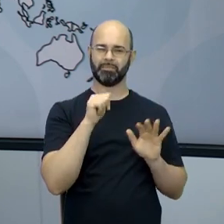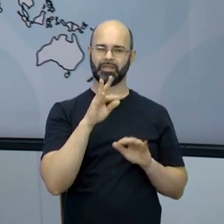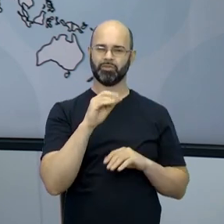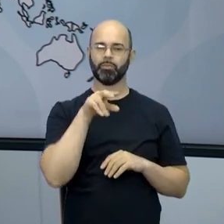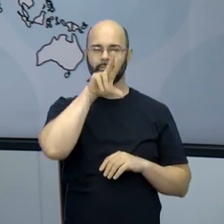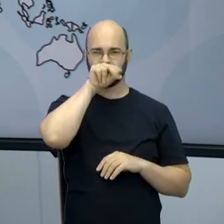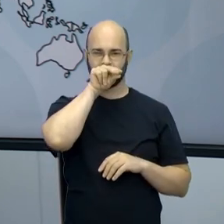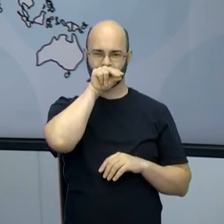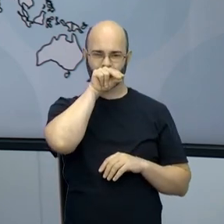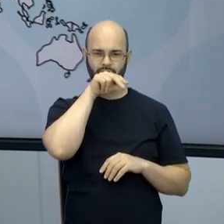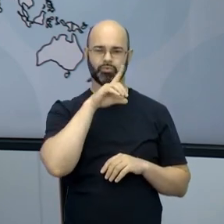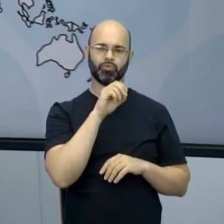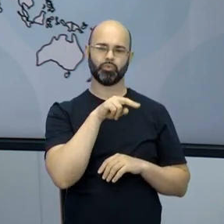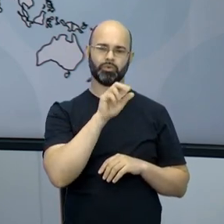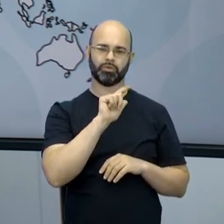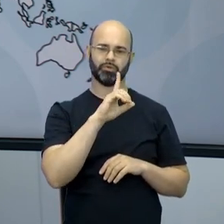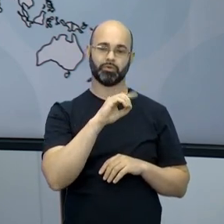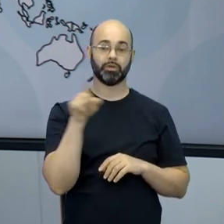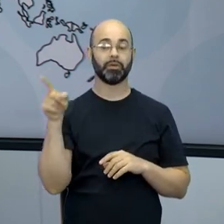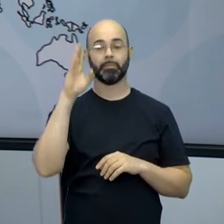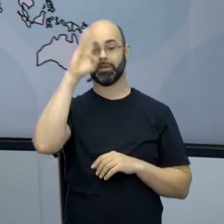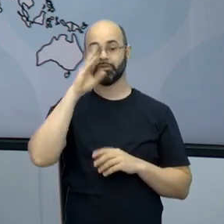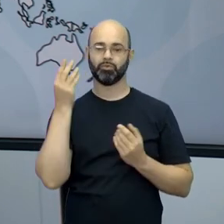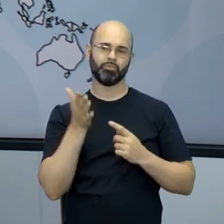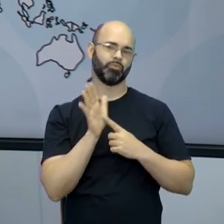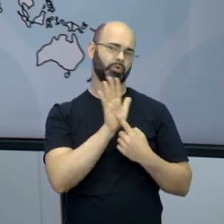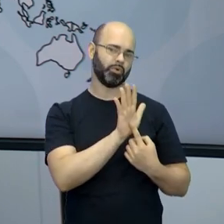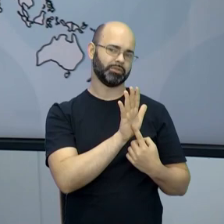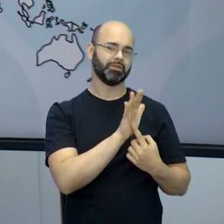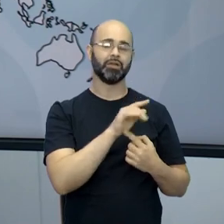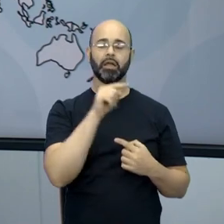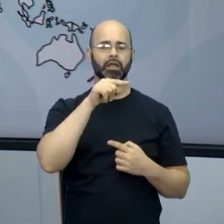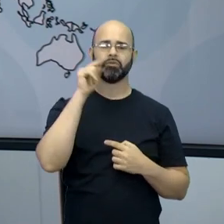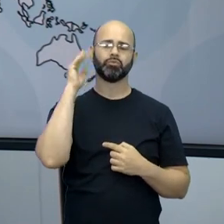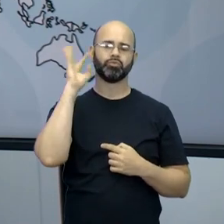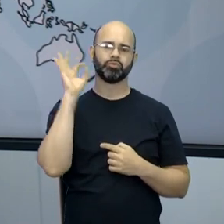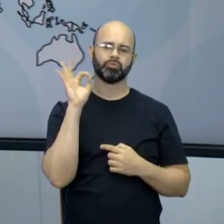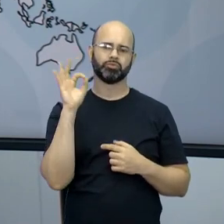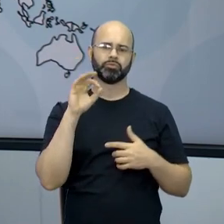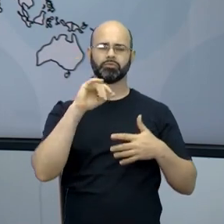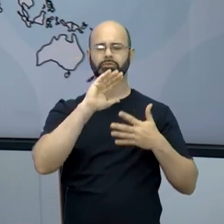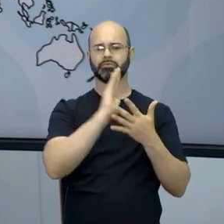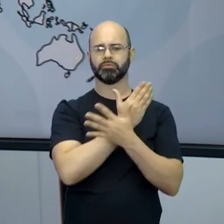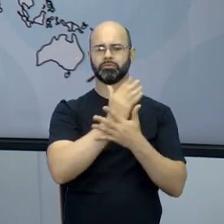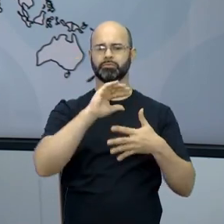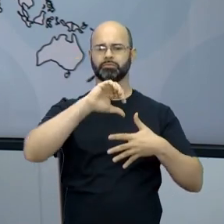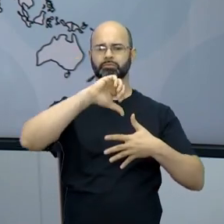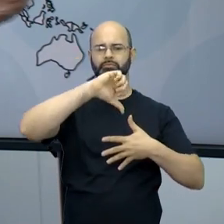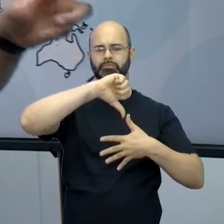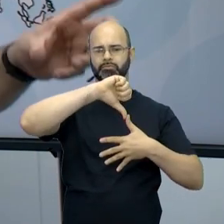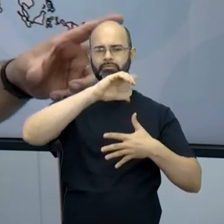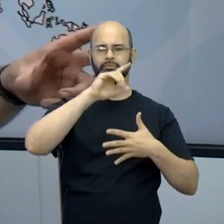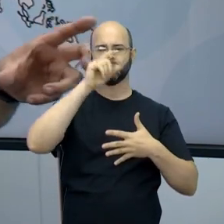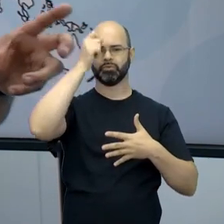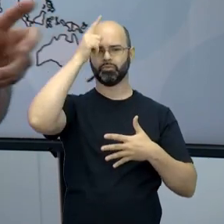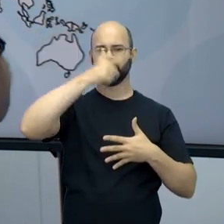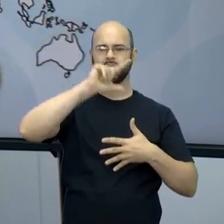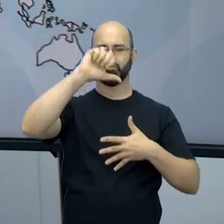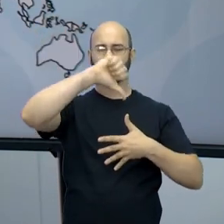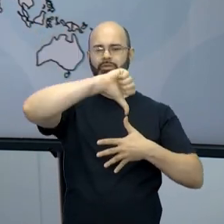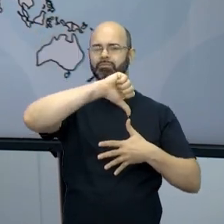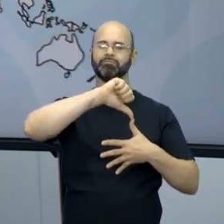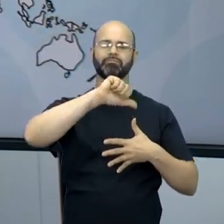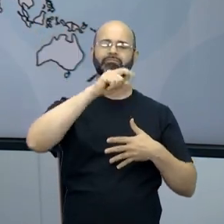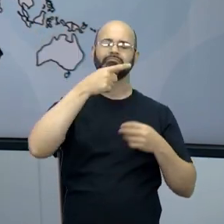aquele Brasil, ele não entende o Brasil como um país separado, diferente com outra cultura da América do Sul.